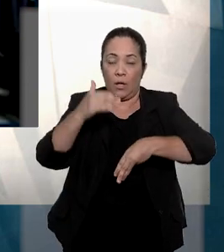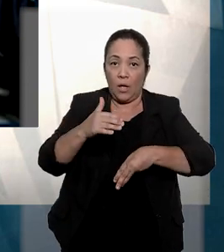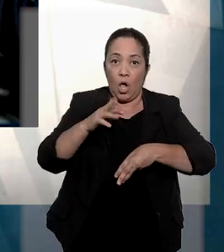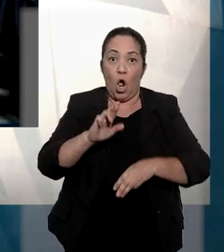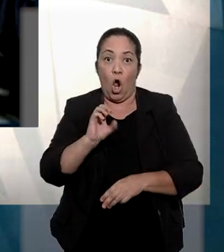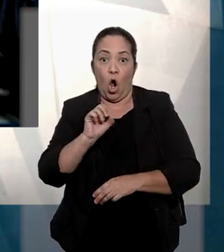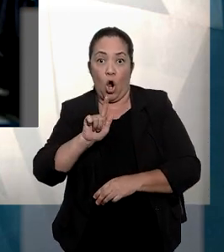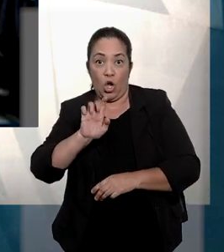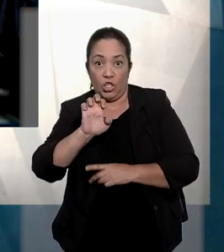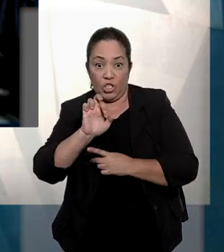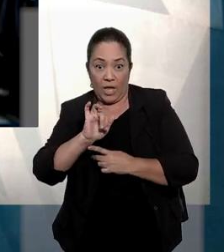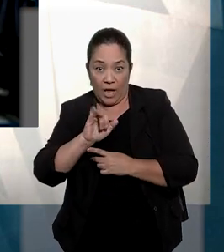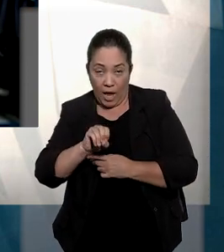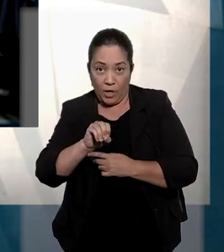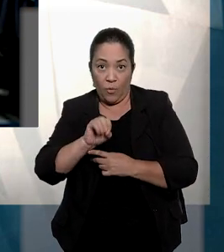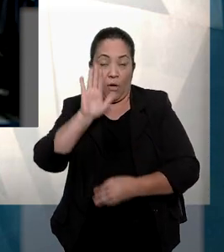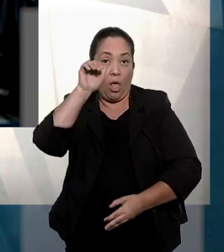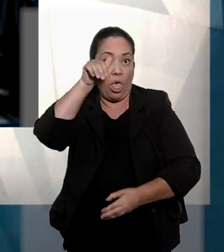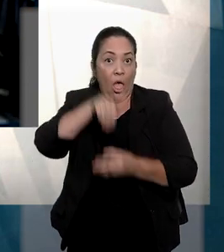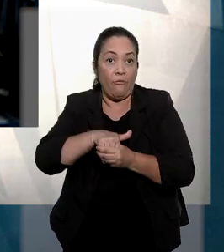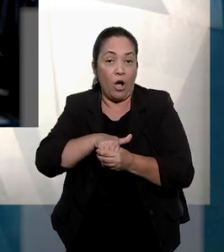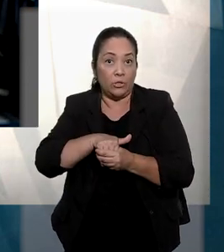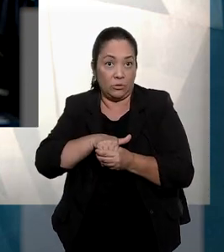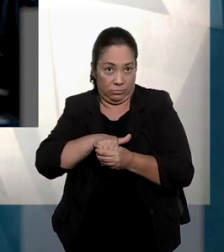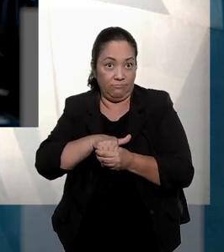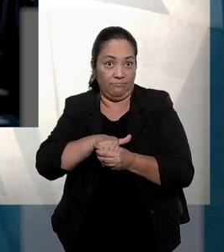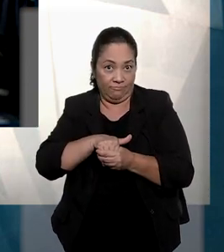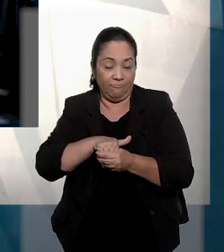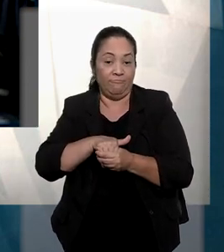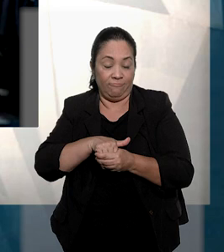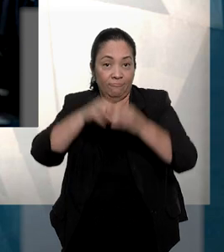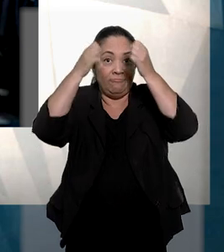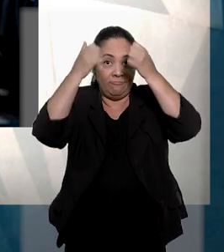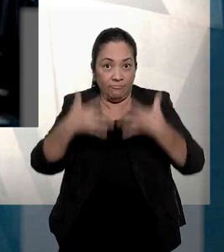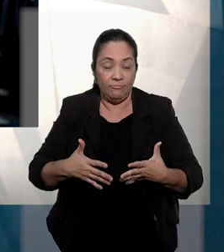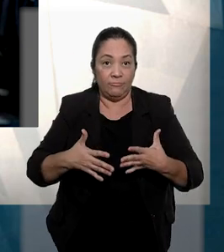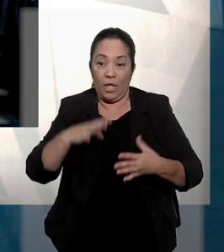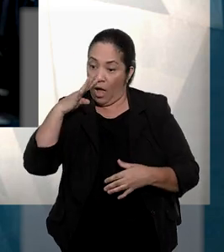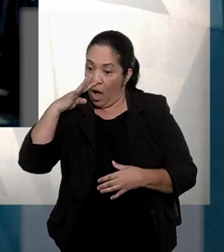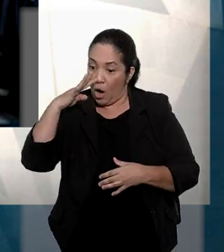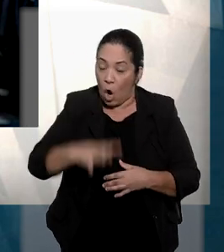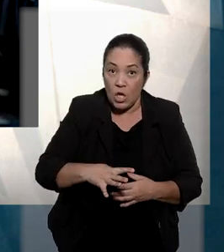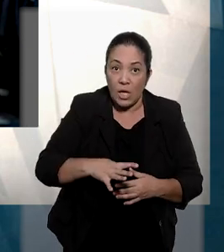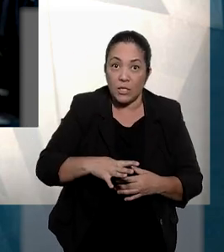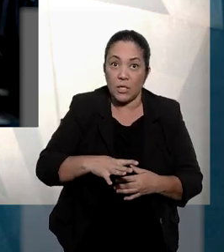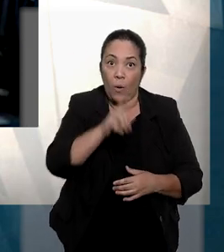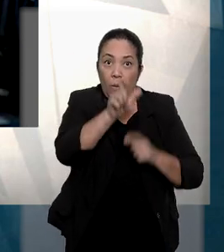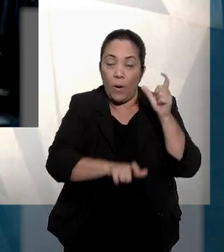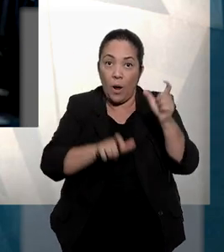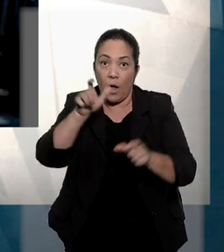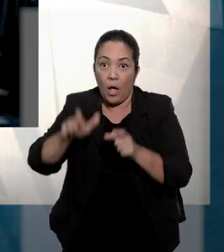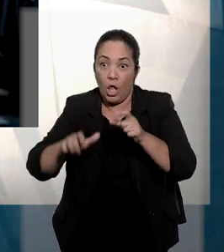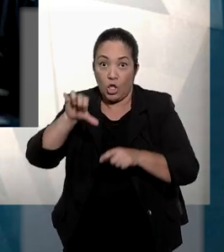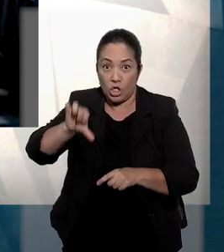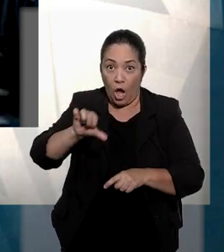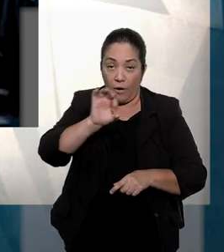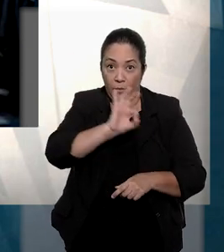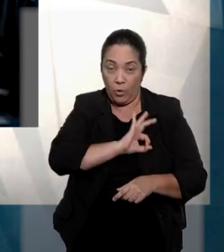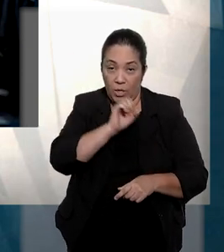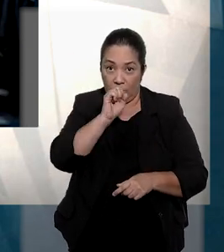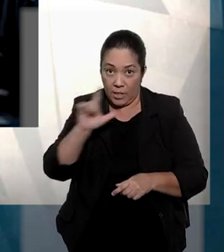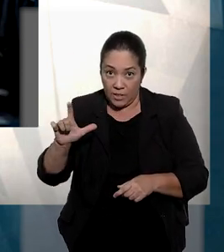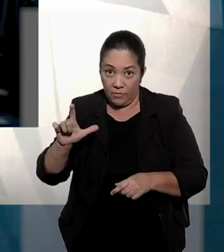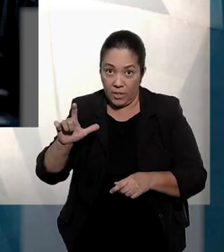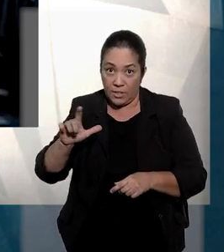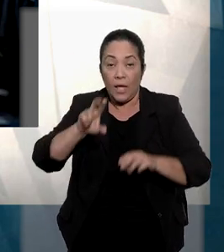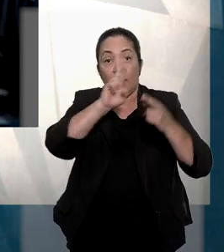Rogério Schietti Cruz, cujo voto prevaleceu no julgamento, destacou que a narrativa da acusação apresentada pelo Ministério Público